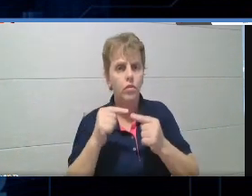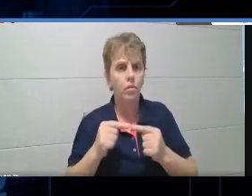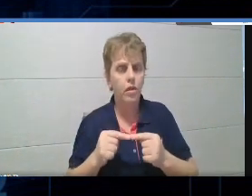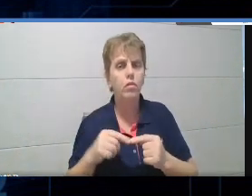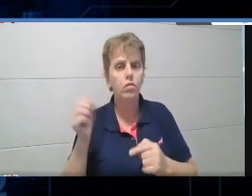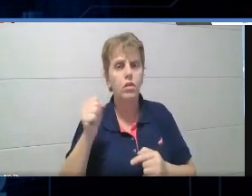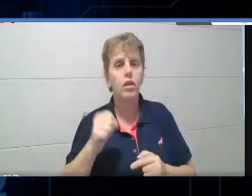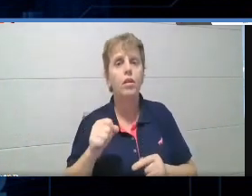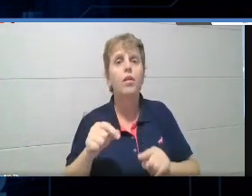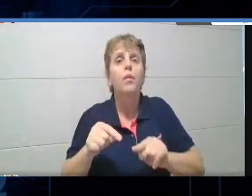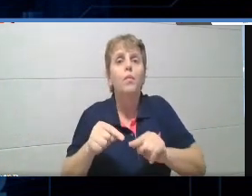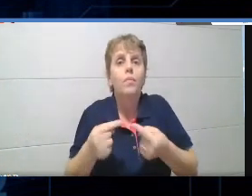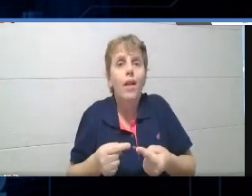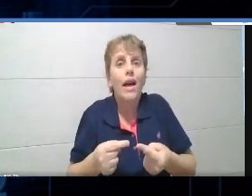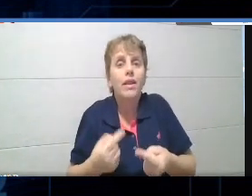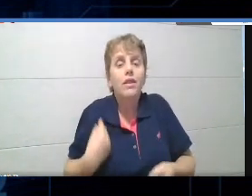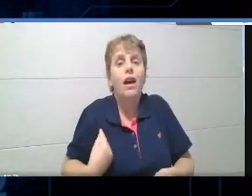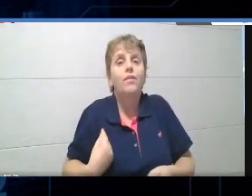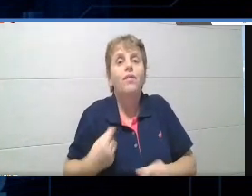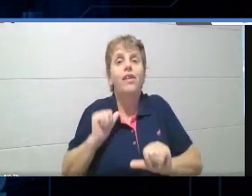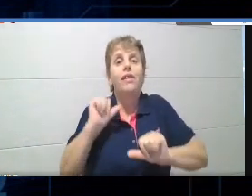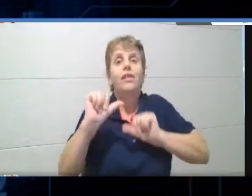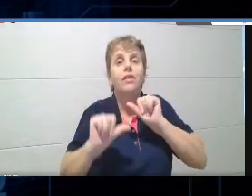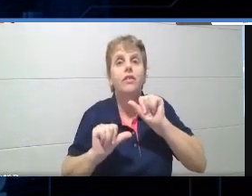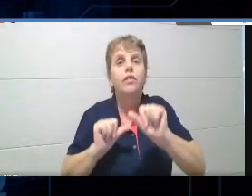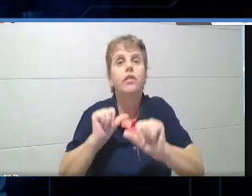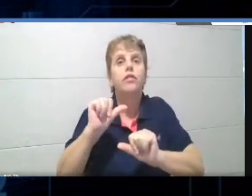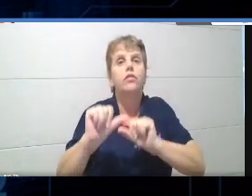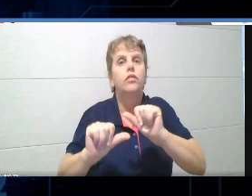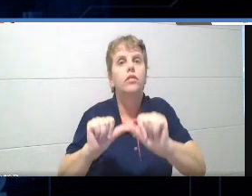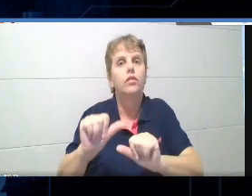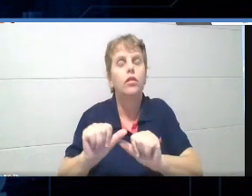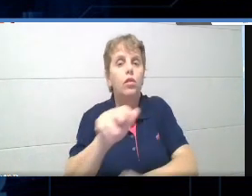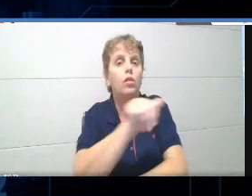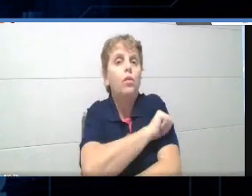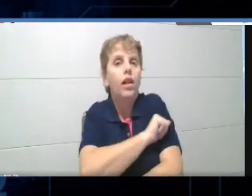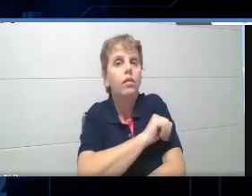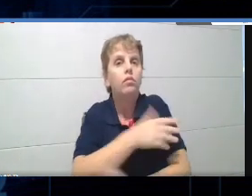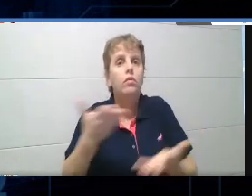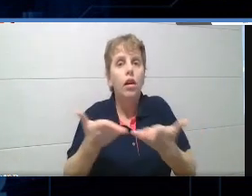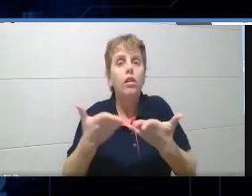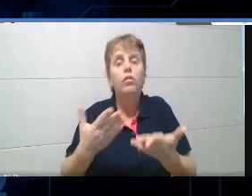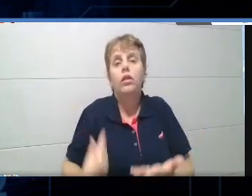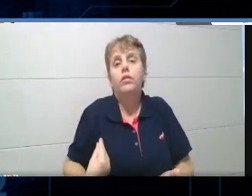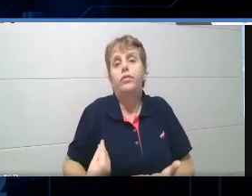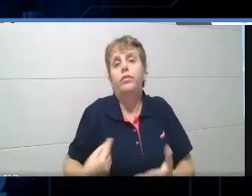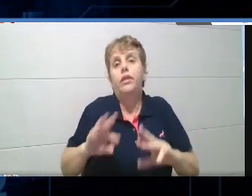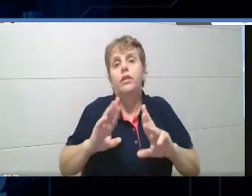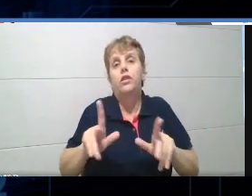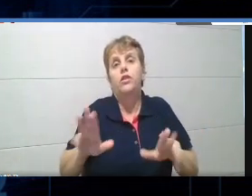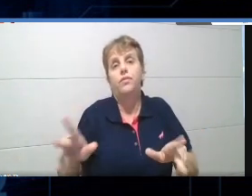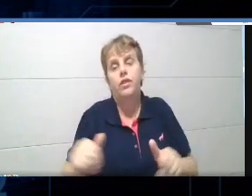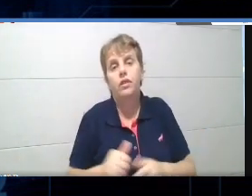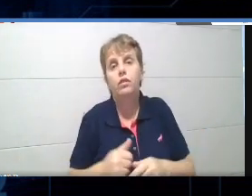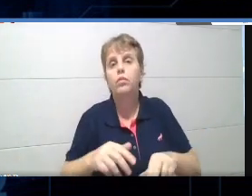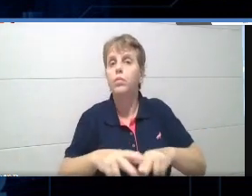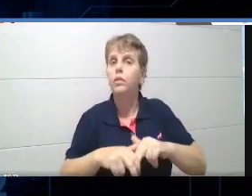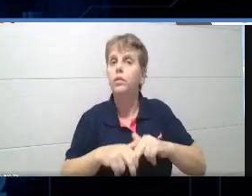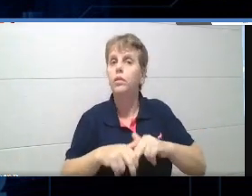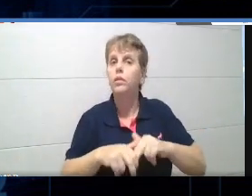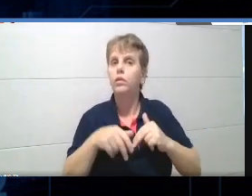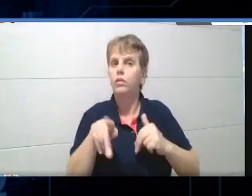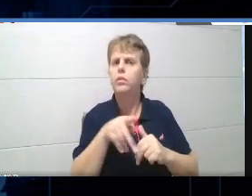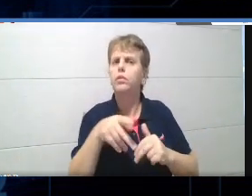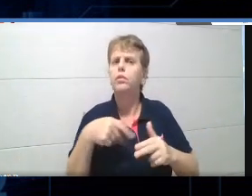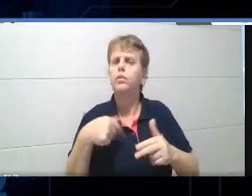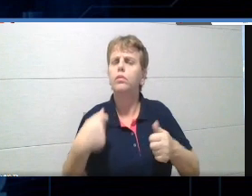para a minha vida são diferentes das exigências da vida do meu aluno. Então, eu preciso ter um outro olhar e trabalhar de uma certa forma. Se